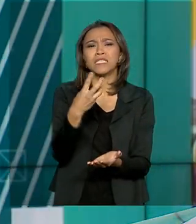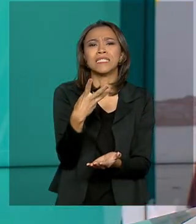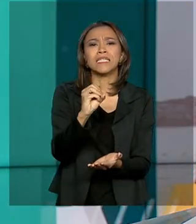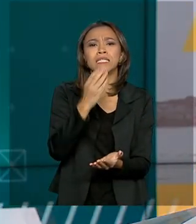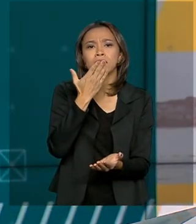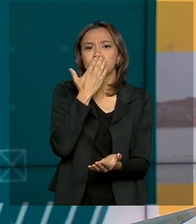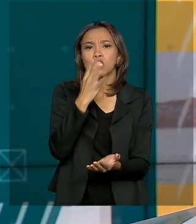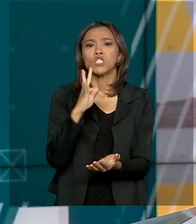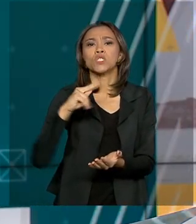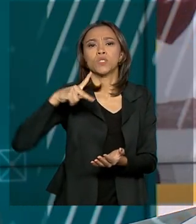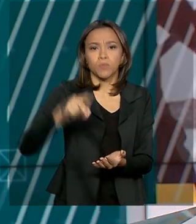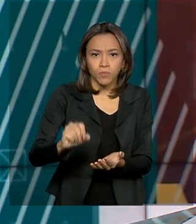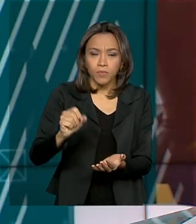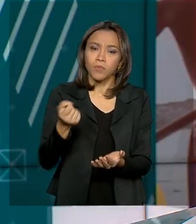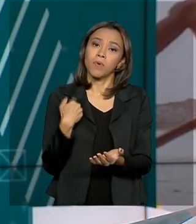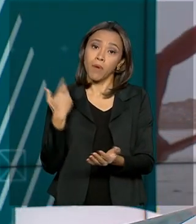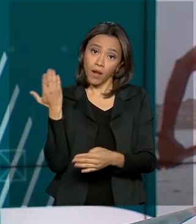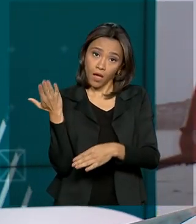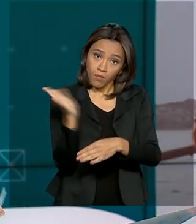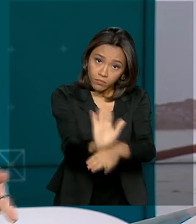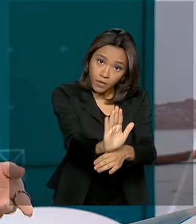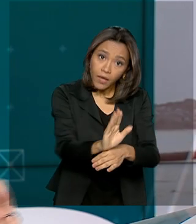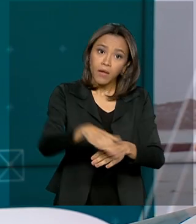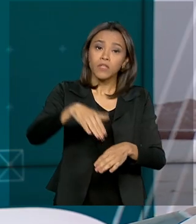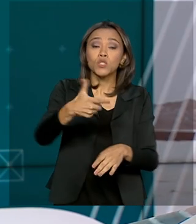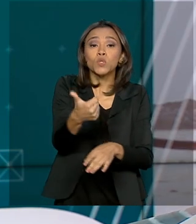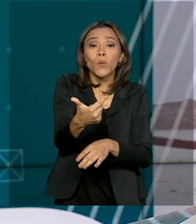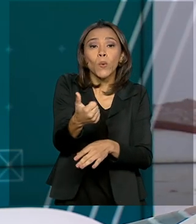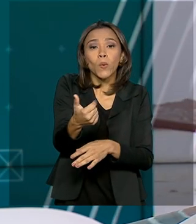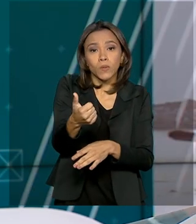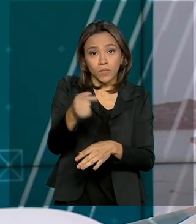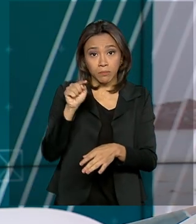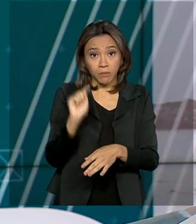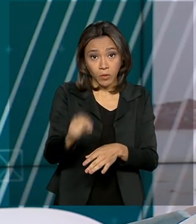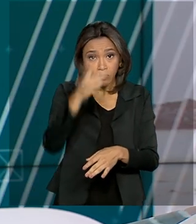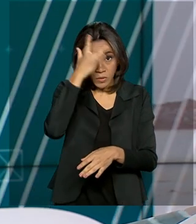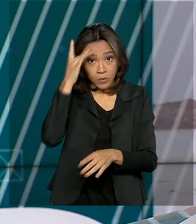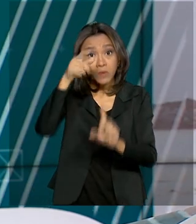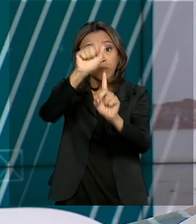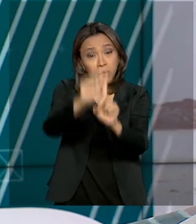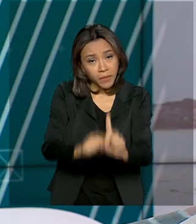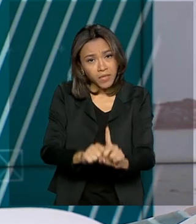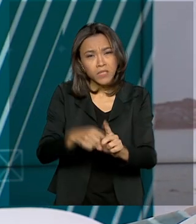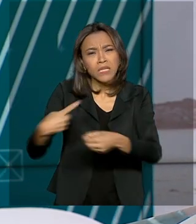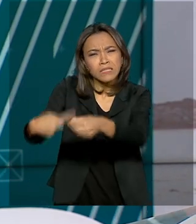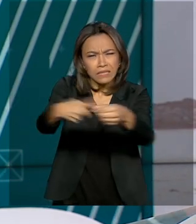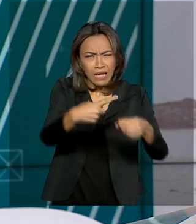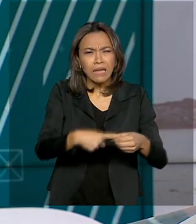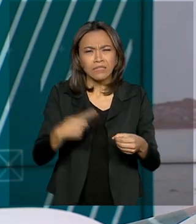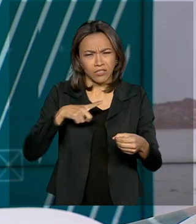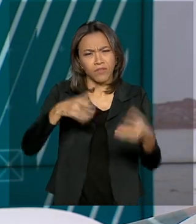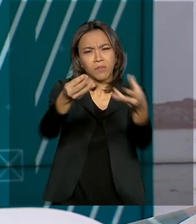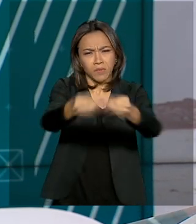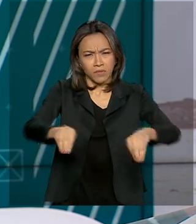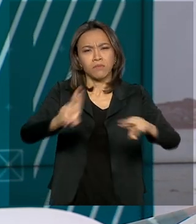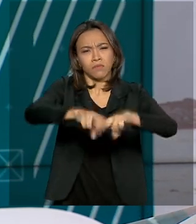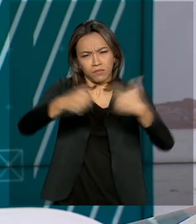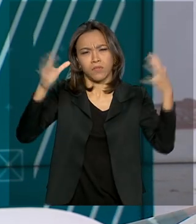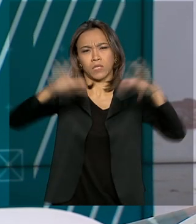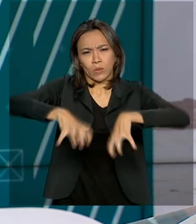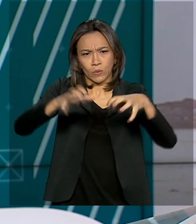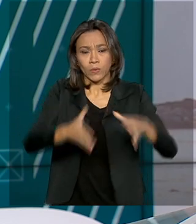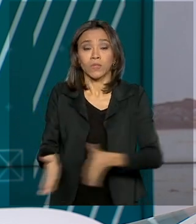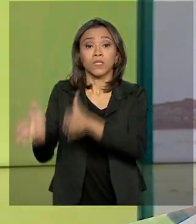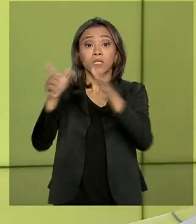para atender cerca de 12 mil pessoas por mês nos municípios afetados pelas chuvas. O Ministério da Saúde também liberou